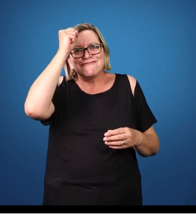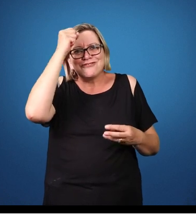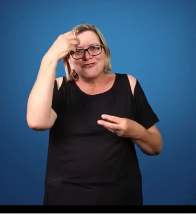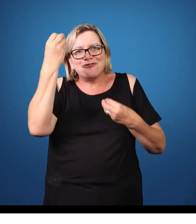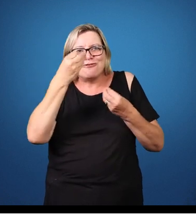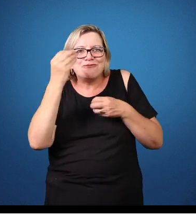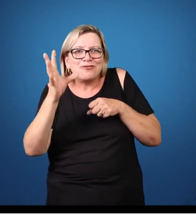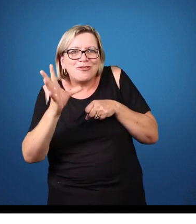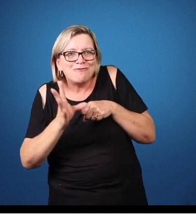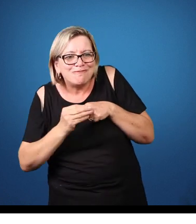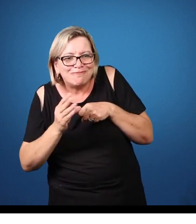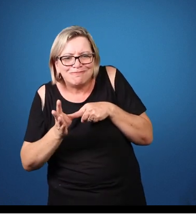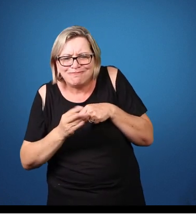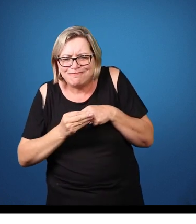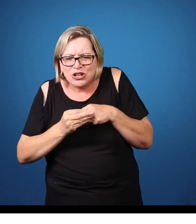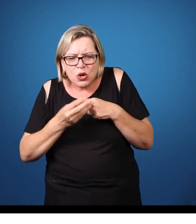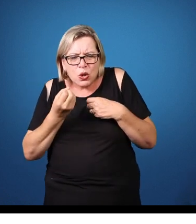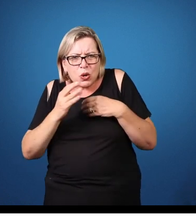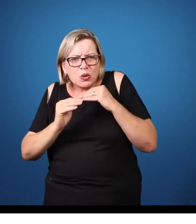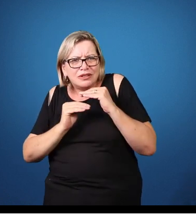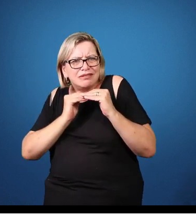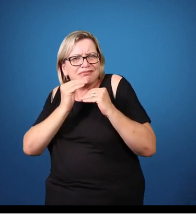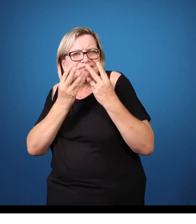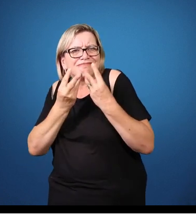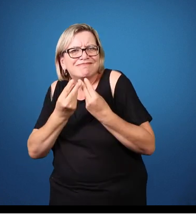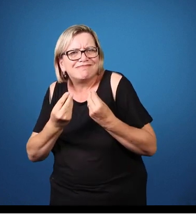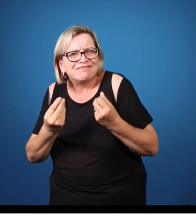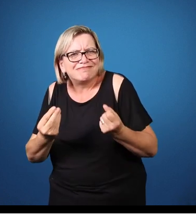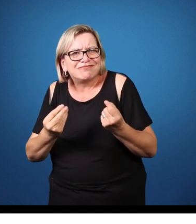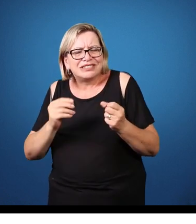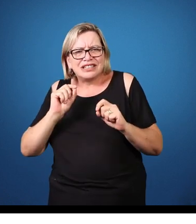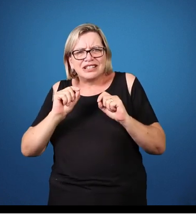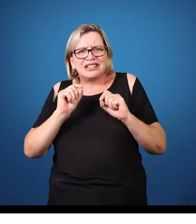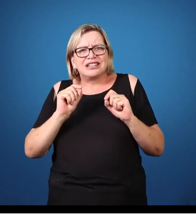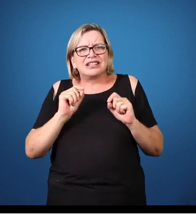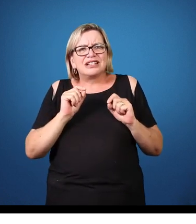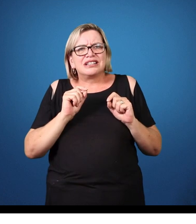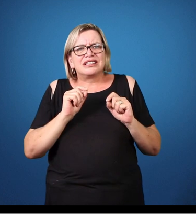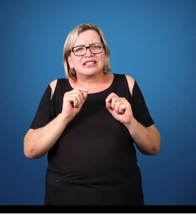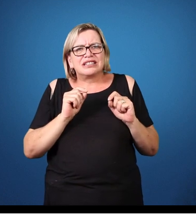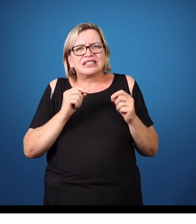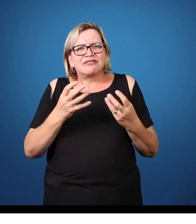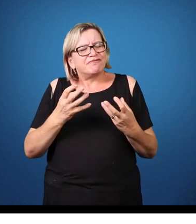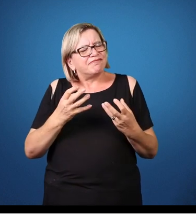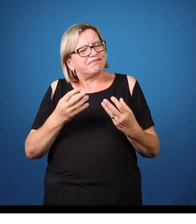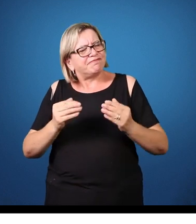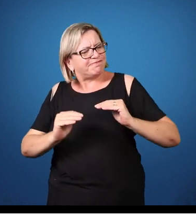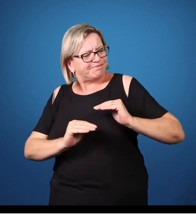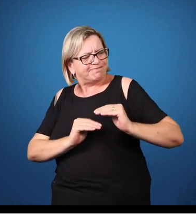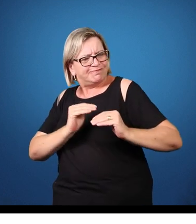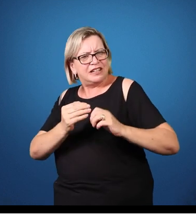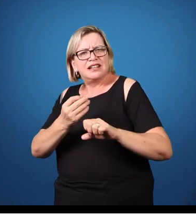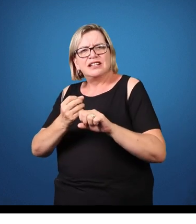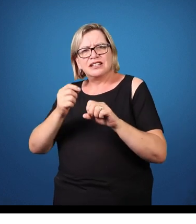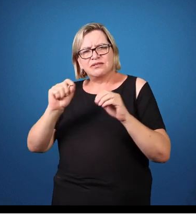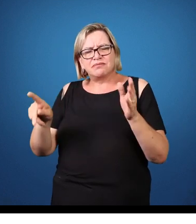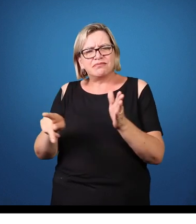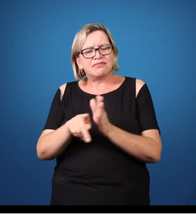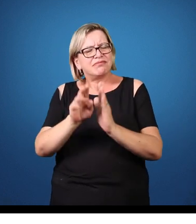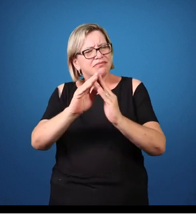esperado, né? Vamos dizer assim, no processo de educação, ou no processo escolar, né?